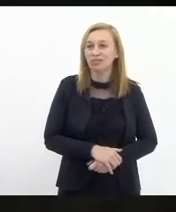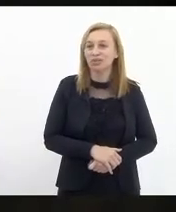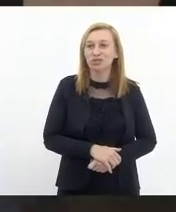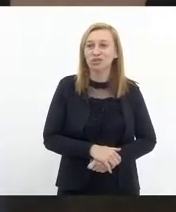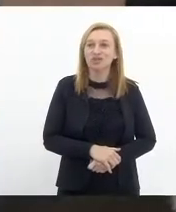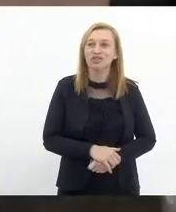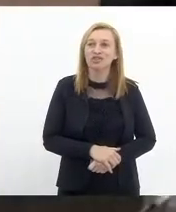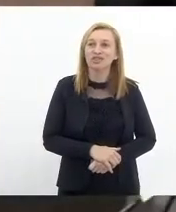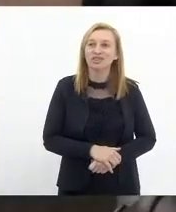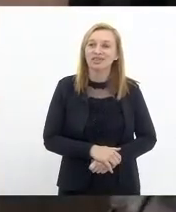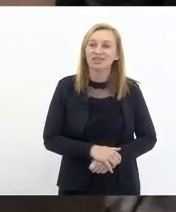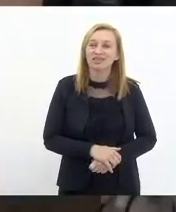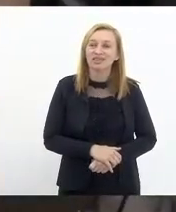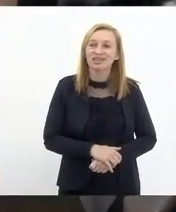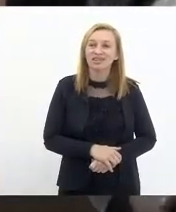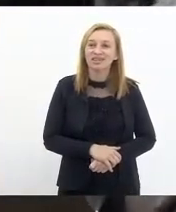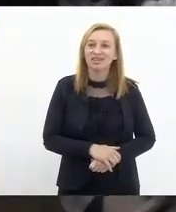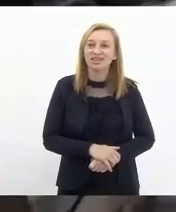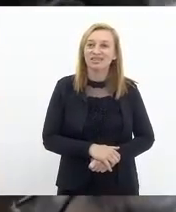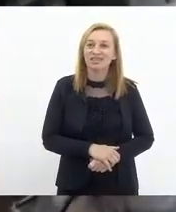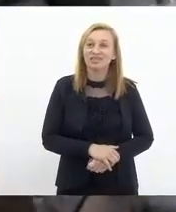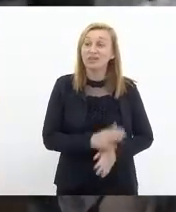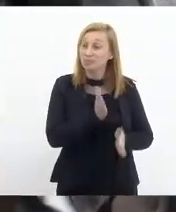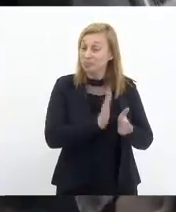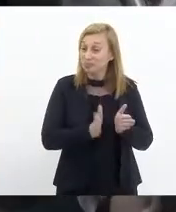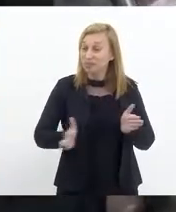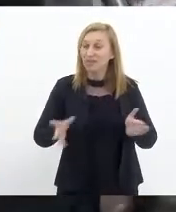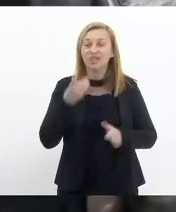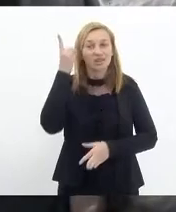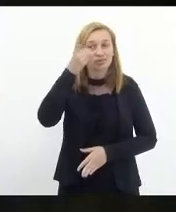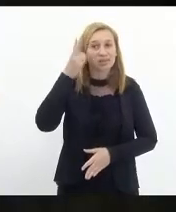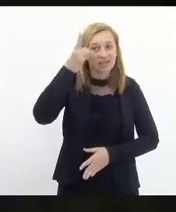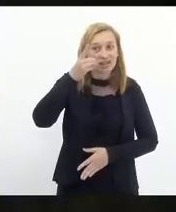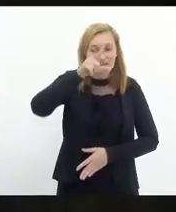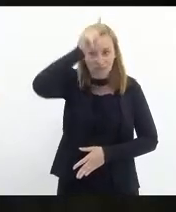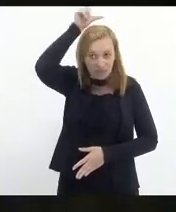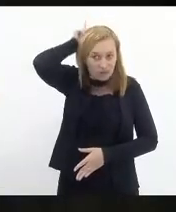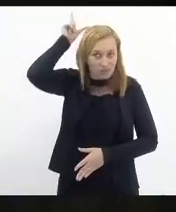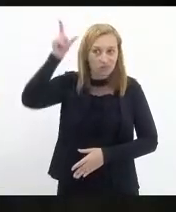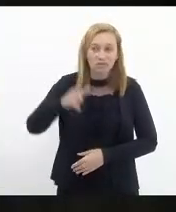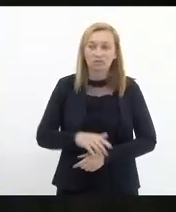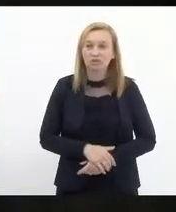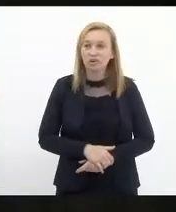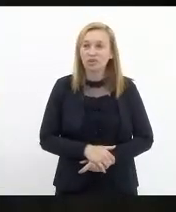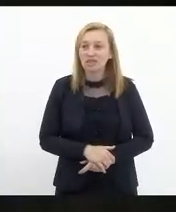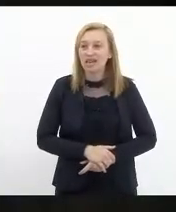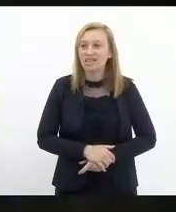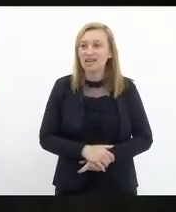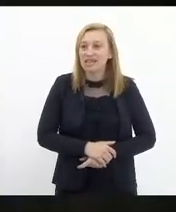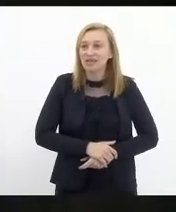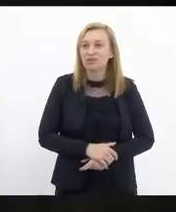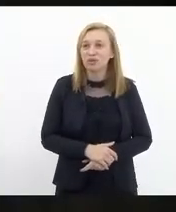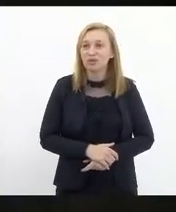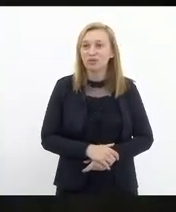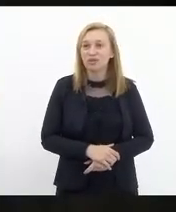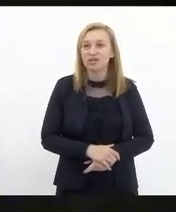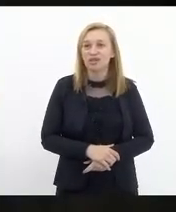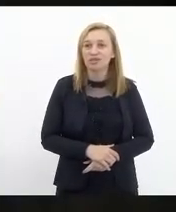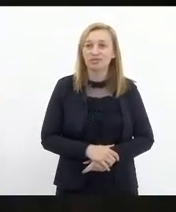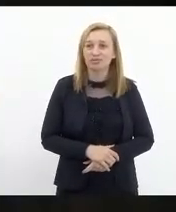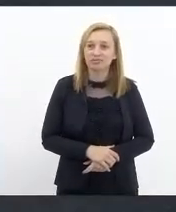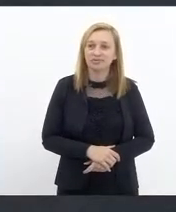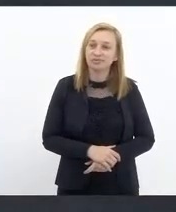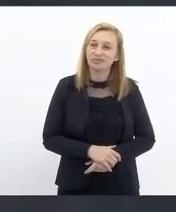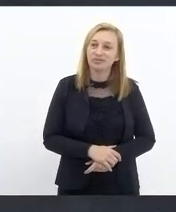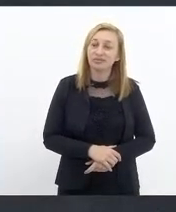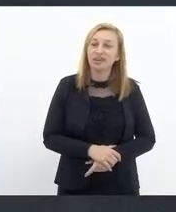Ok. Questão de ordem, deputada Lucinha. Em seguida, vamos... Eu gostaria de pedir a um novo